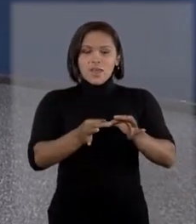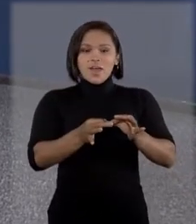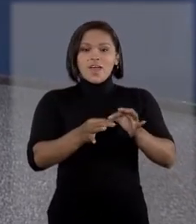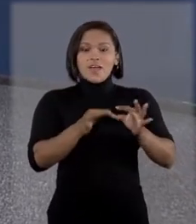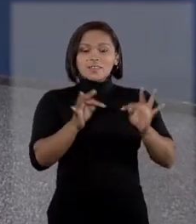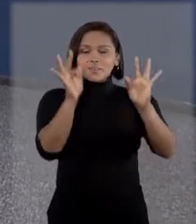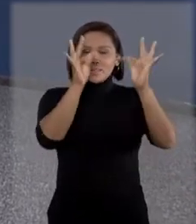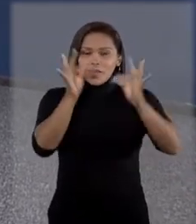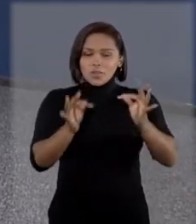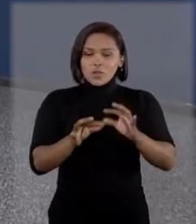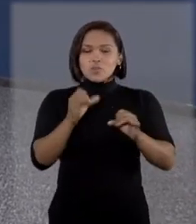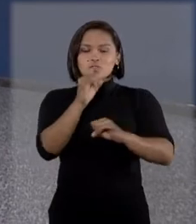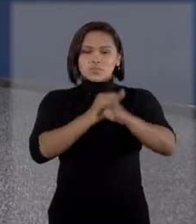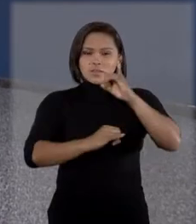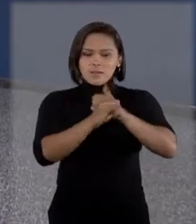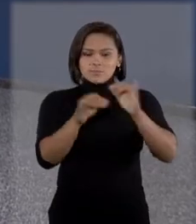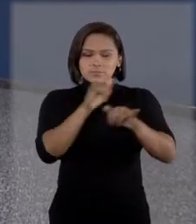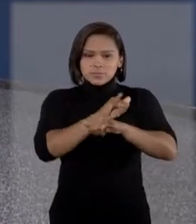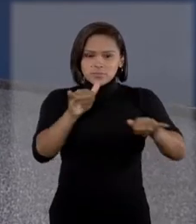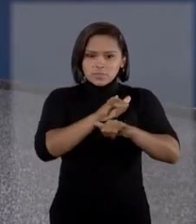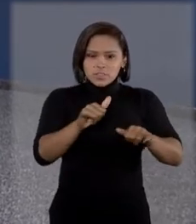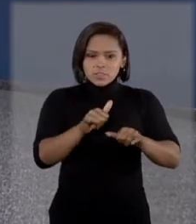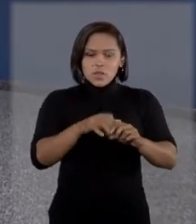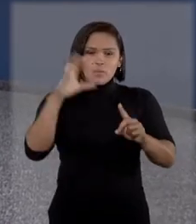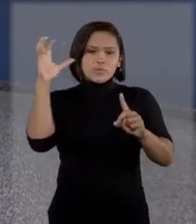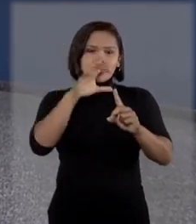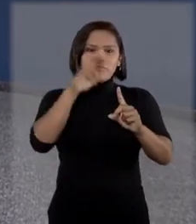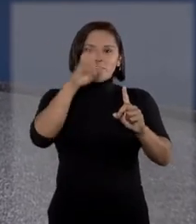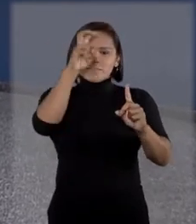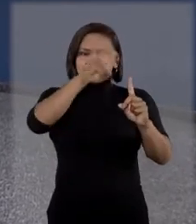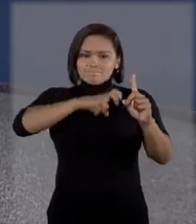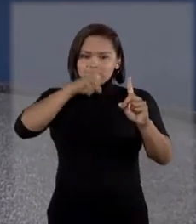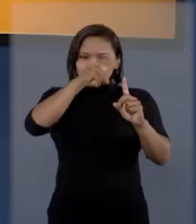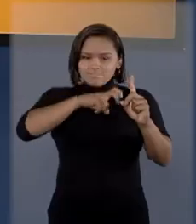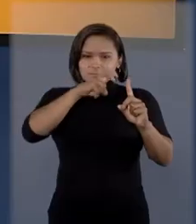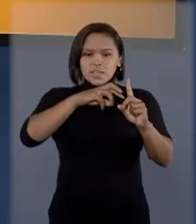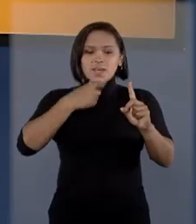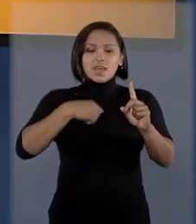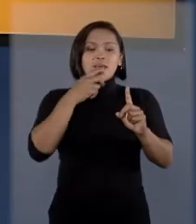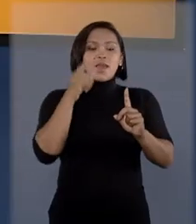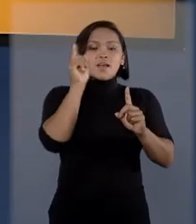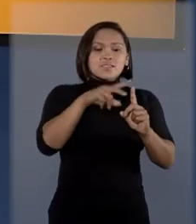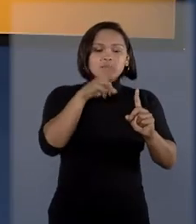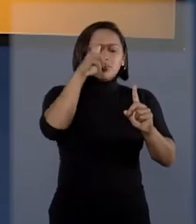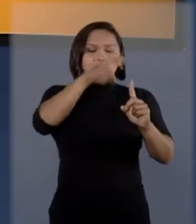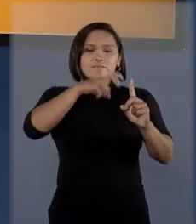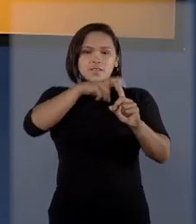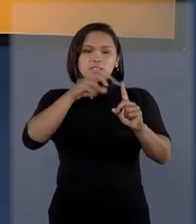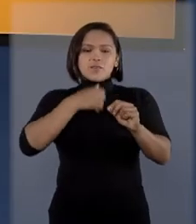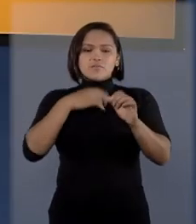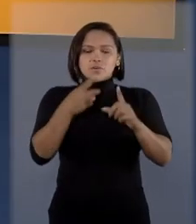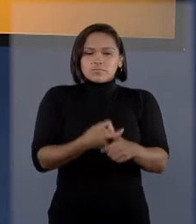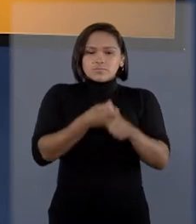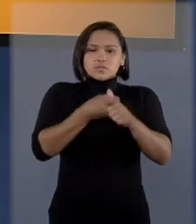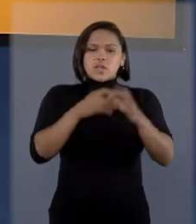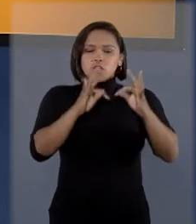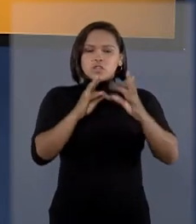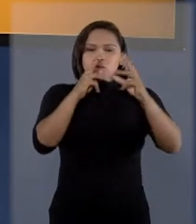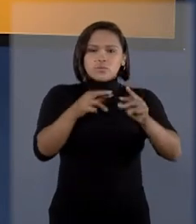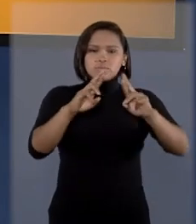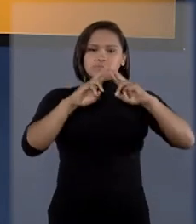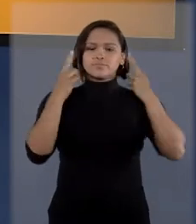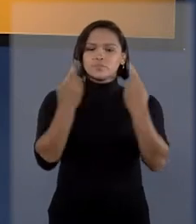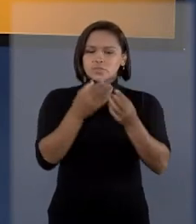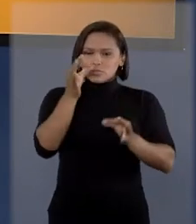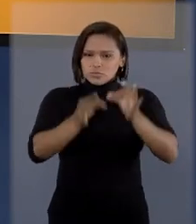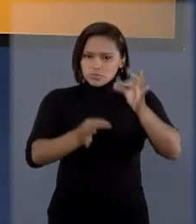tecnologia da informação do Tribunal sofreu um ataque hacker. Em razão da invasão, foram suspensas todas as